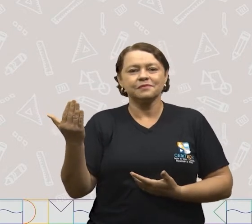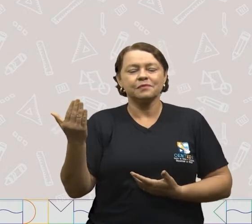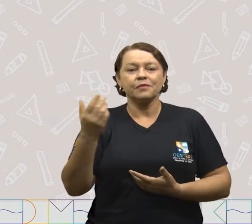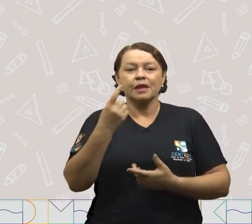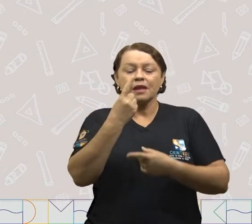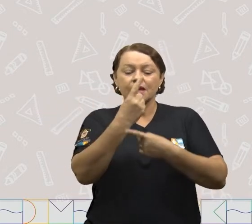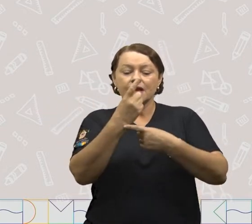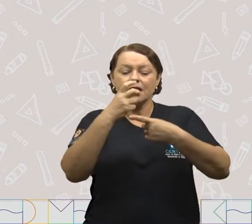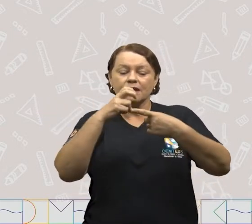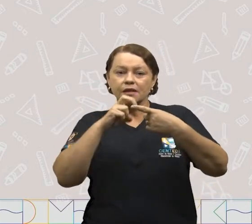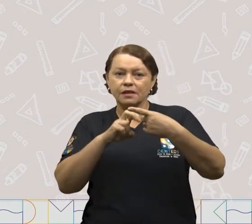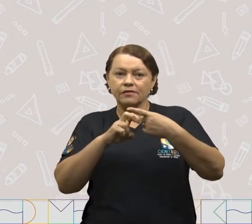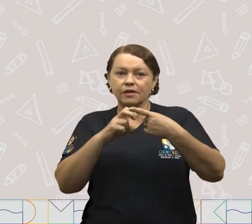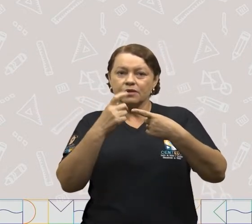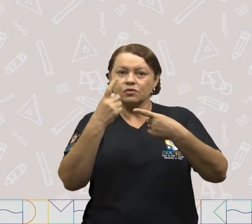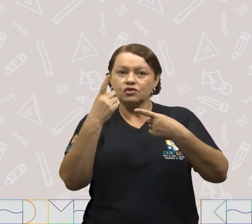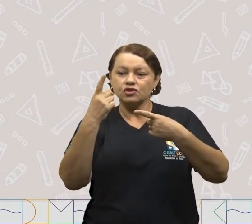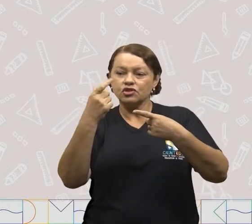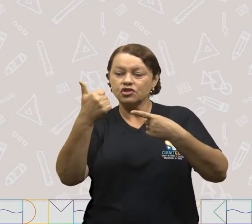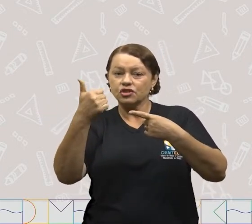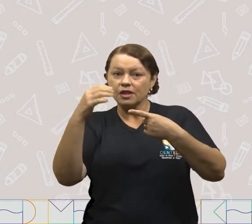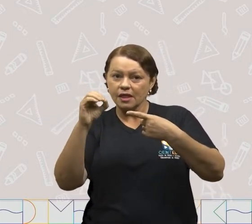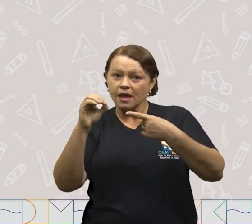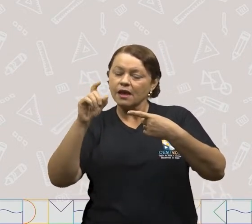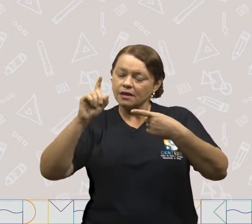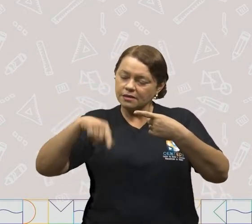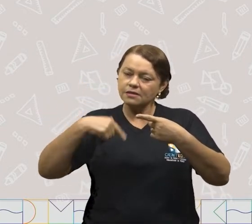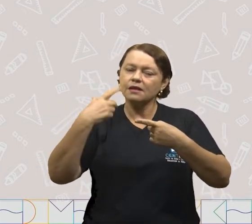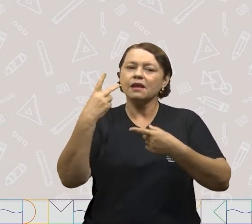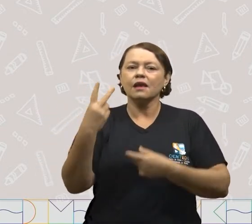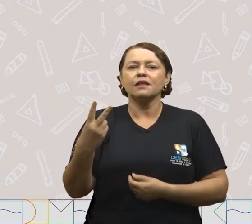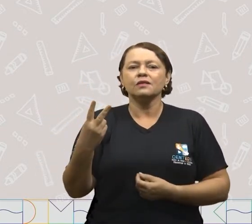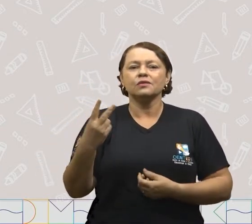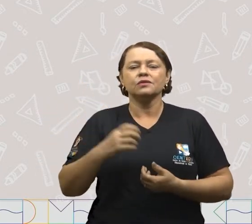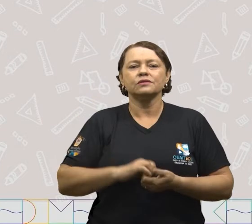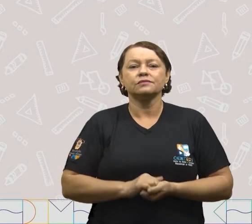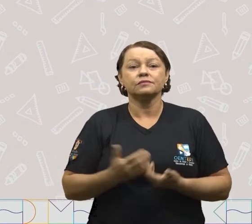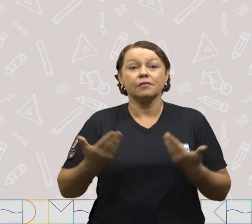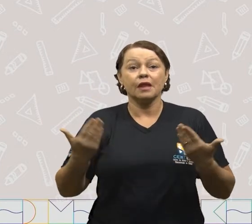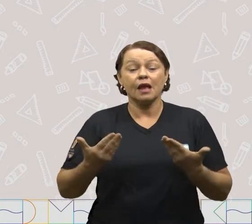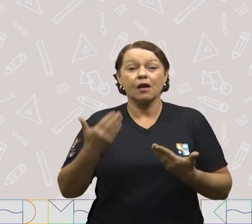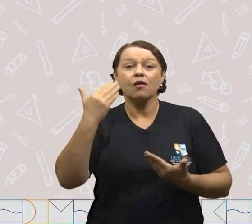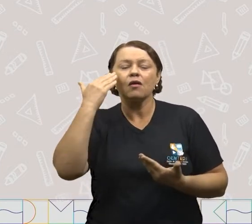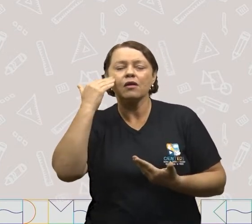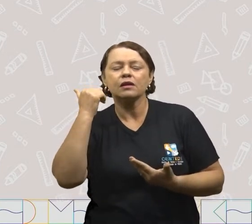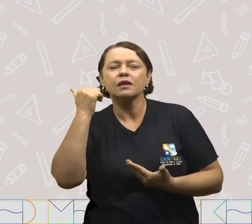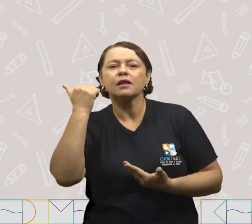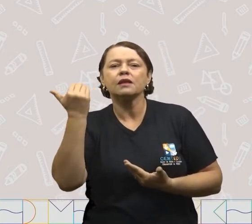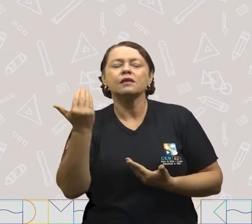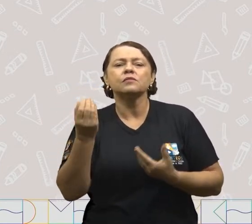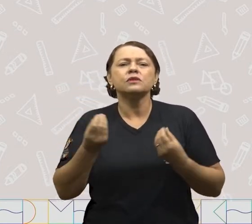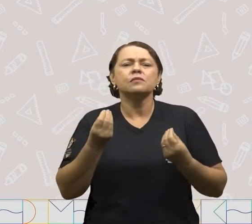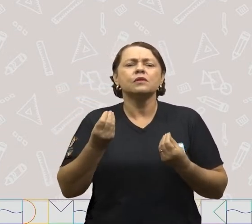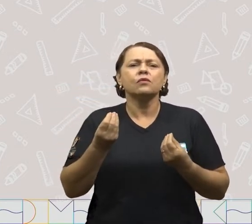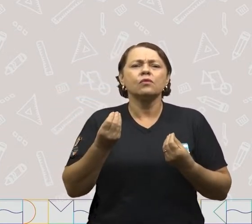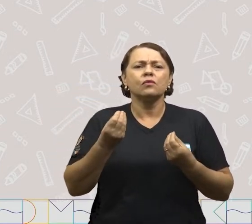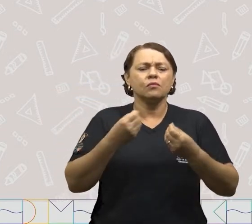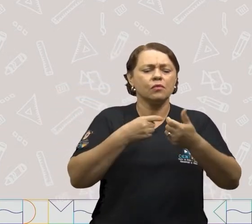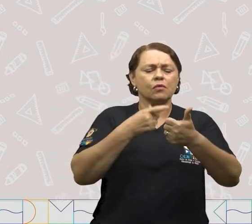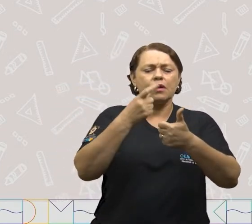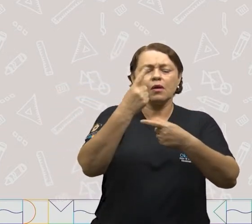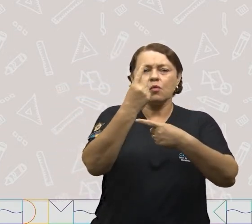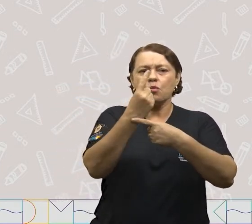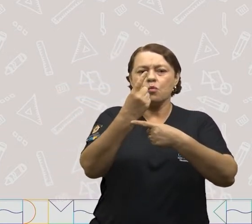de uma dezena é dois. Letra B. Agora, nós queremos saber a quinta parte de duas